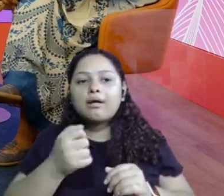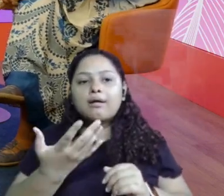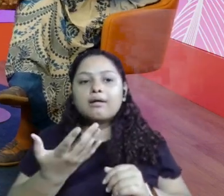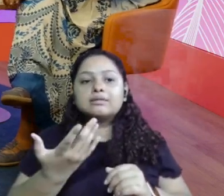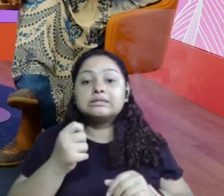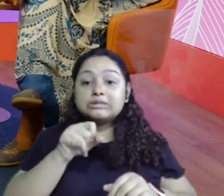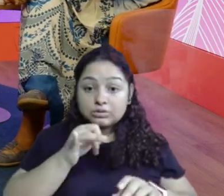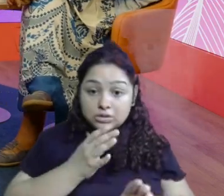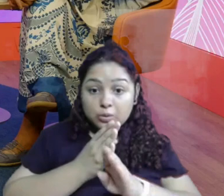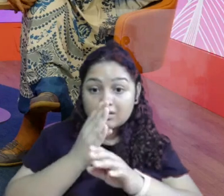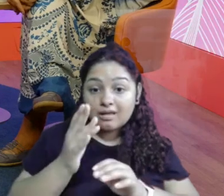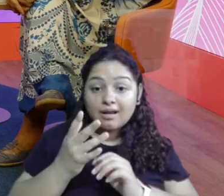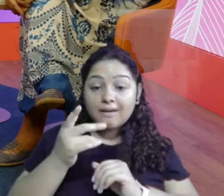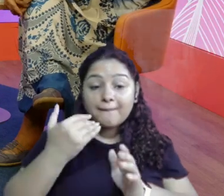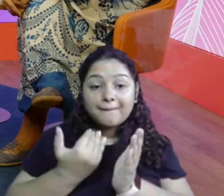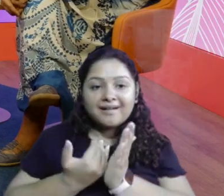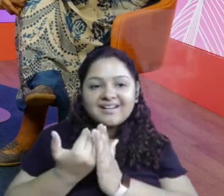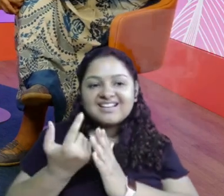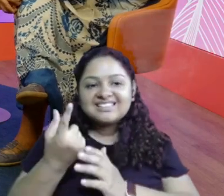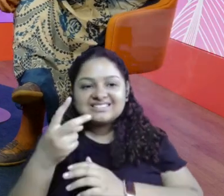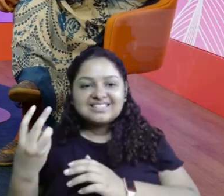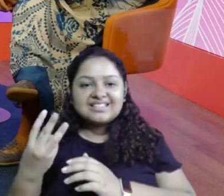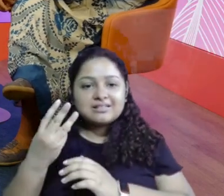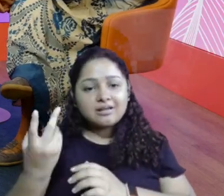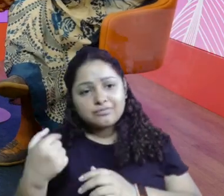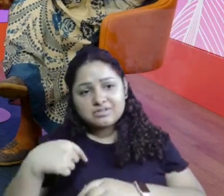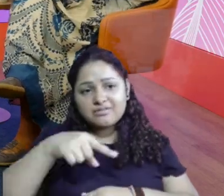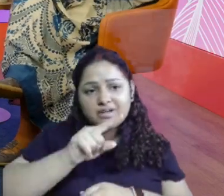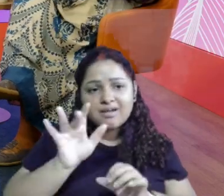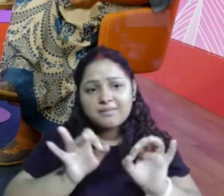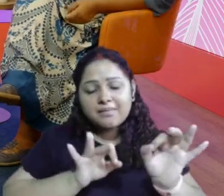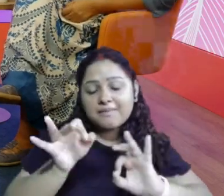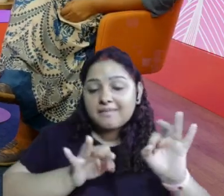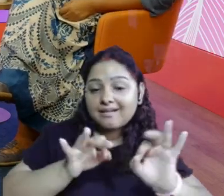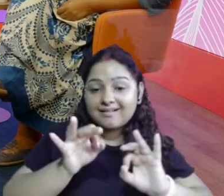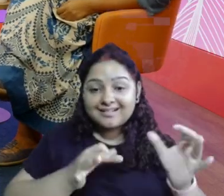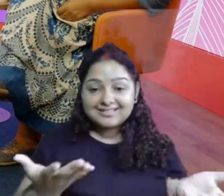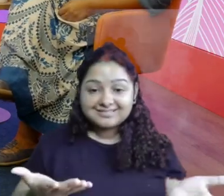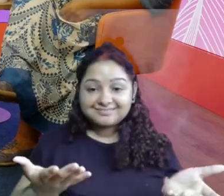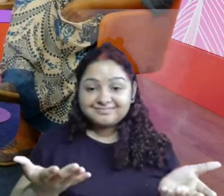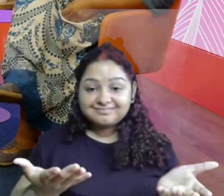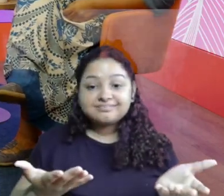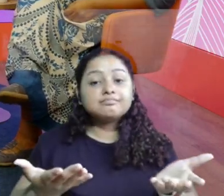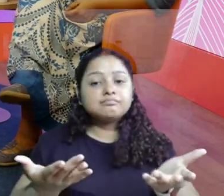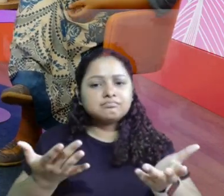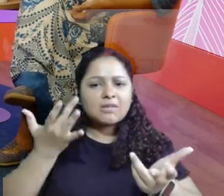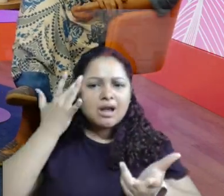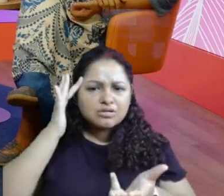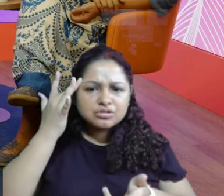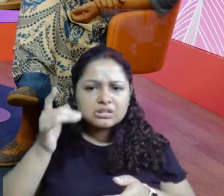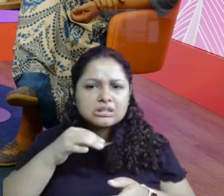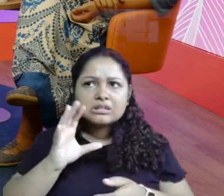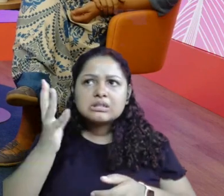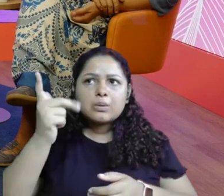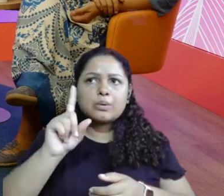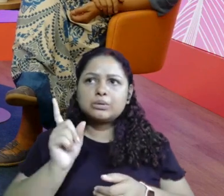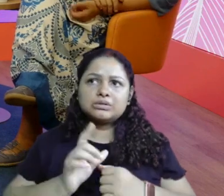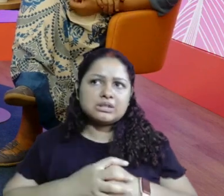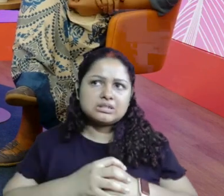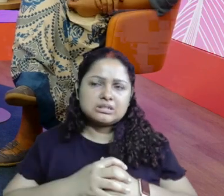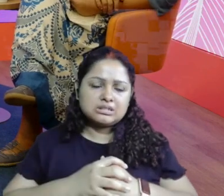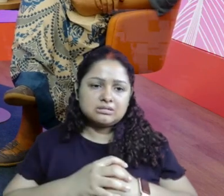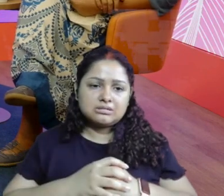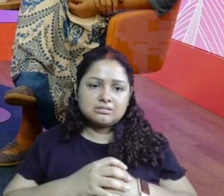poranga se você achar. Mas, né? Mais 13, você vê. Conta. Gente, você acha que isso não acontece?